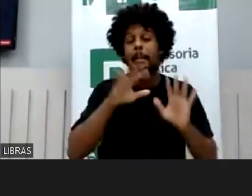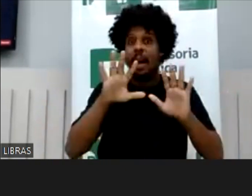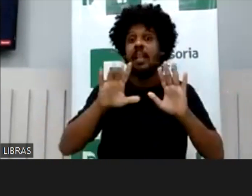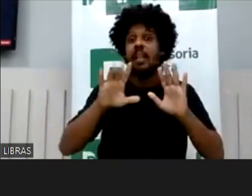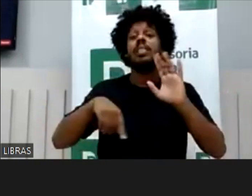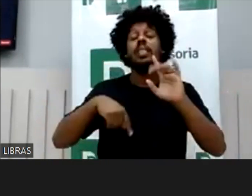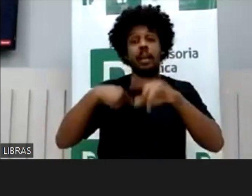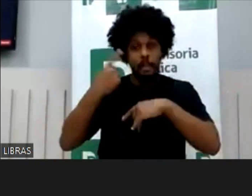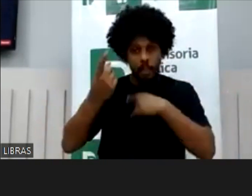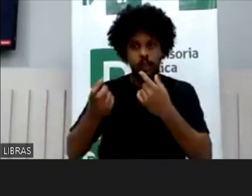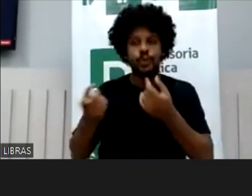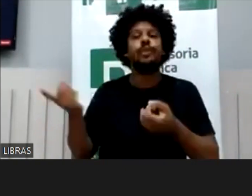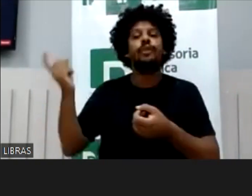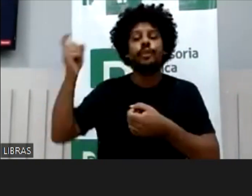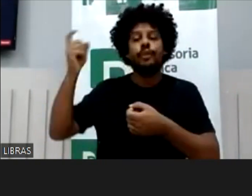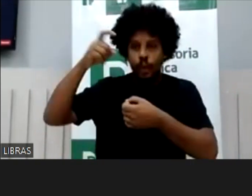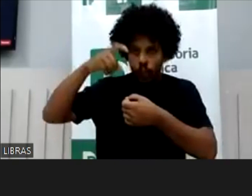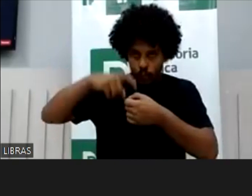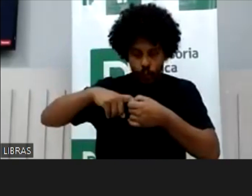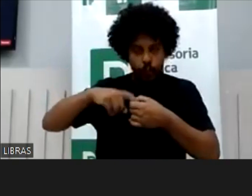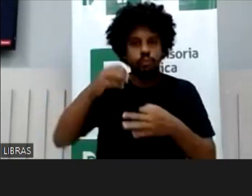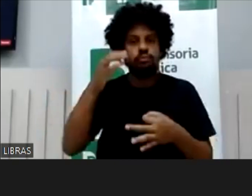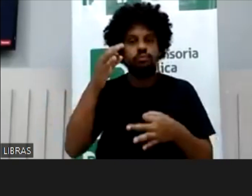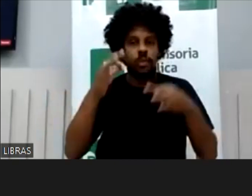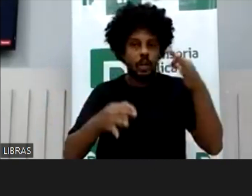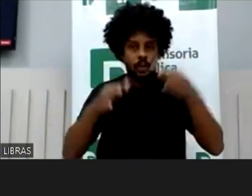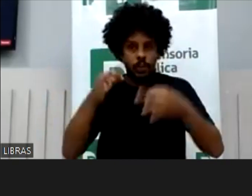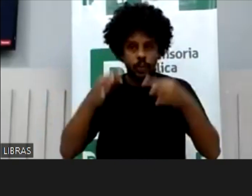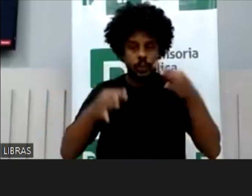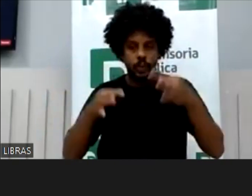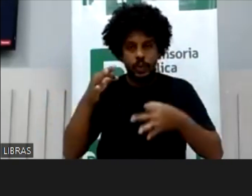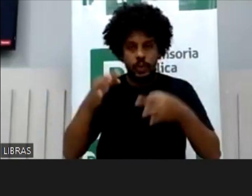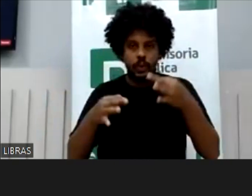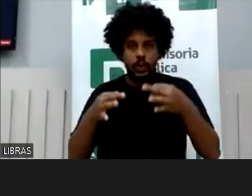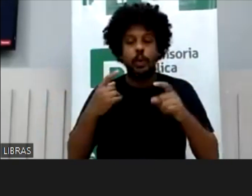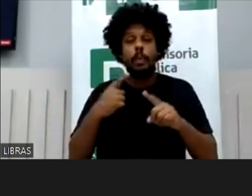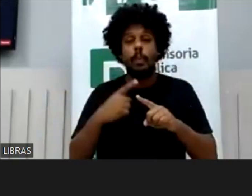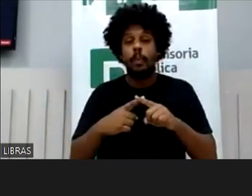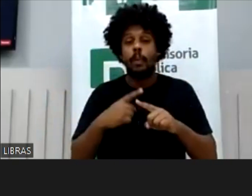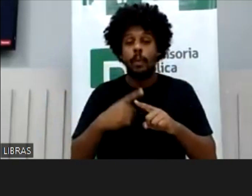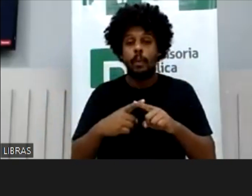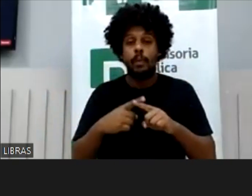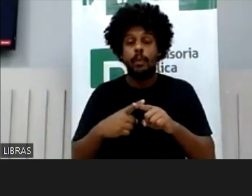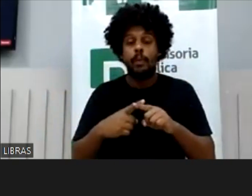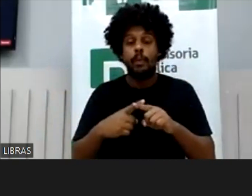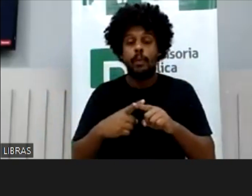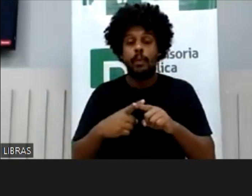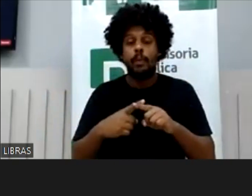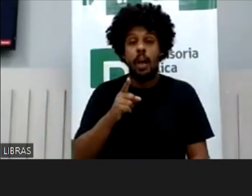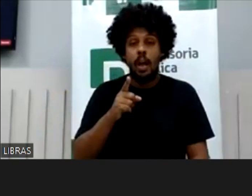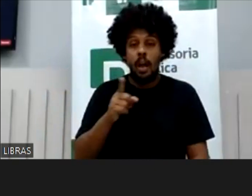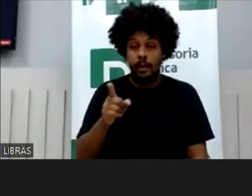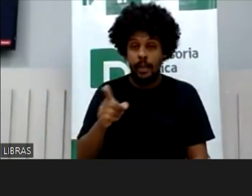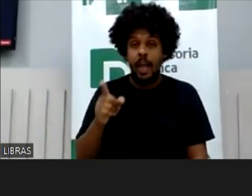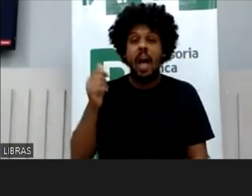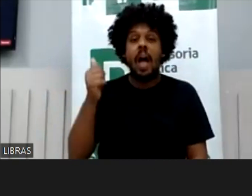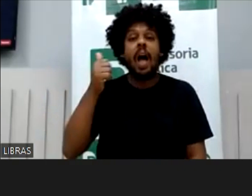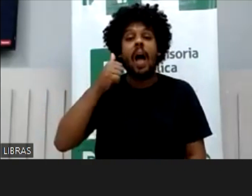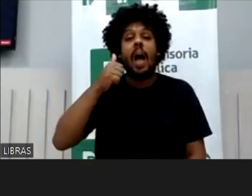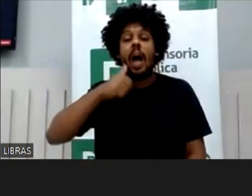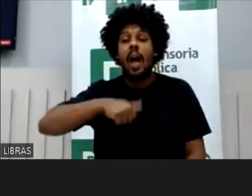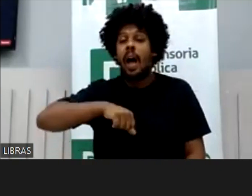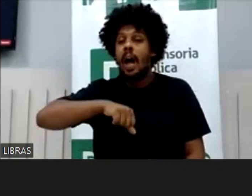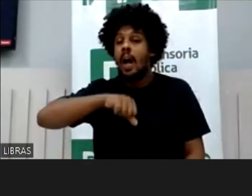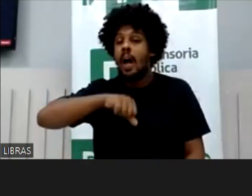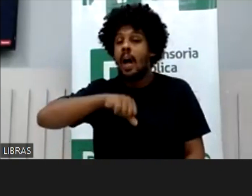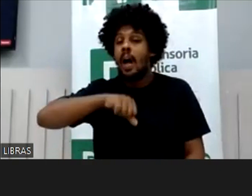que faziam com que a esposa estivesse, não só expondo a vida pessoal